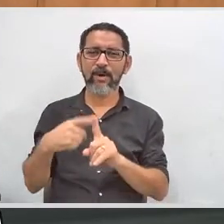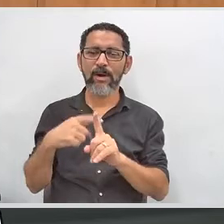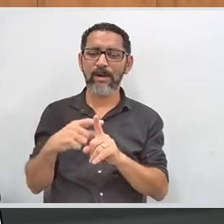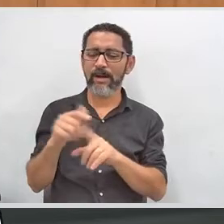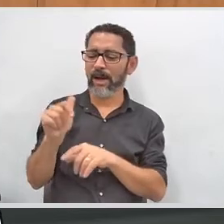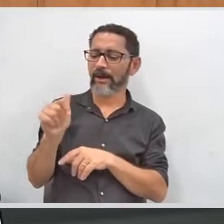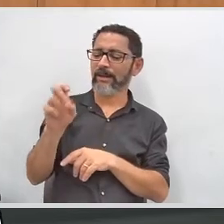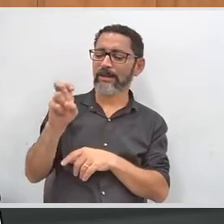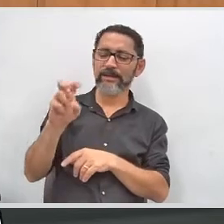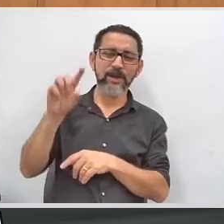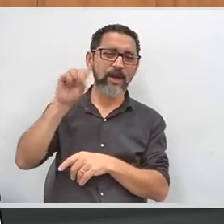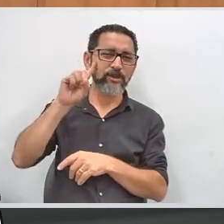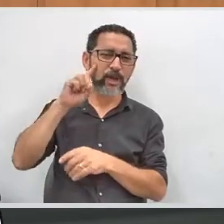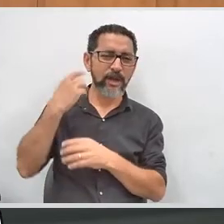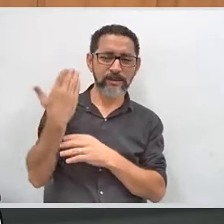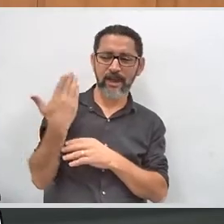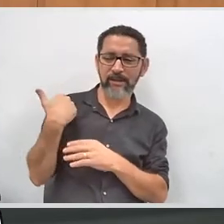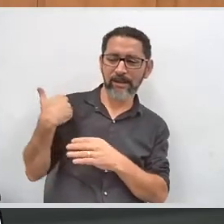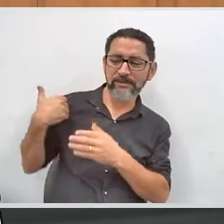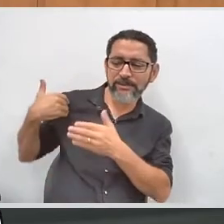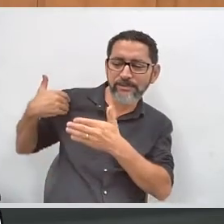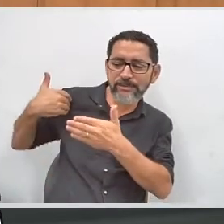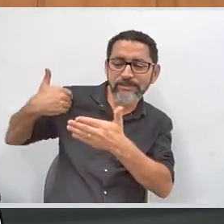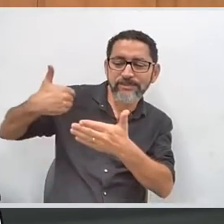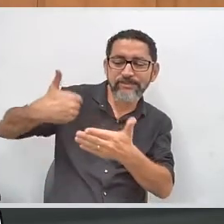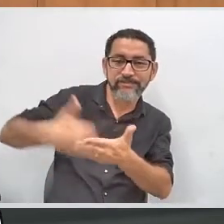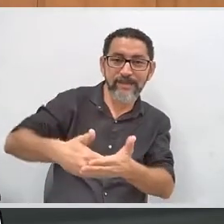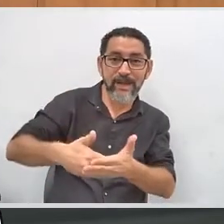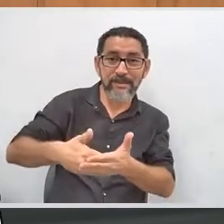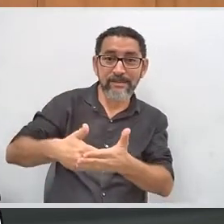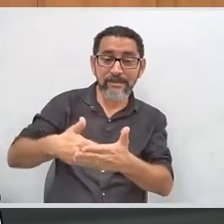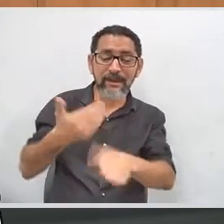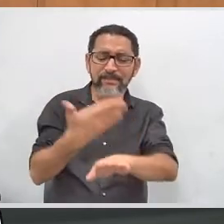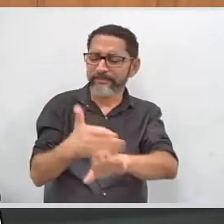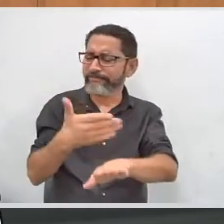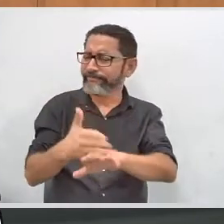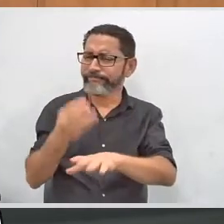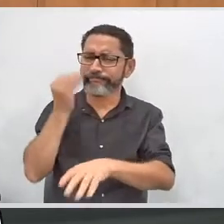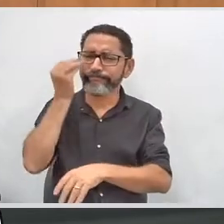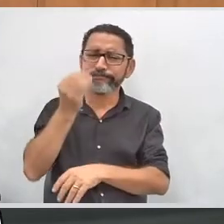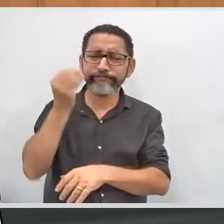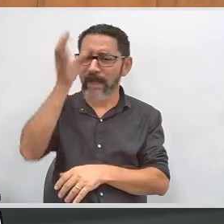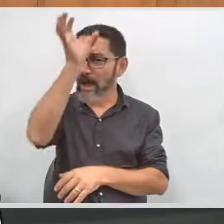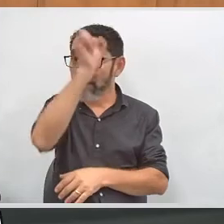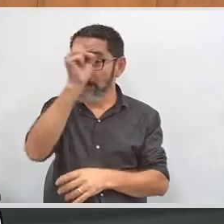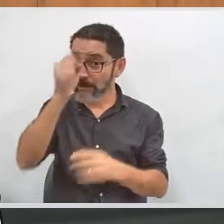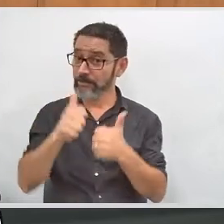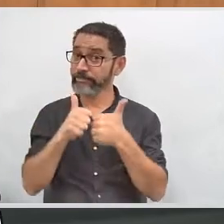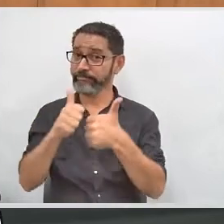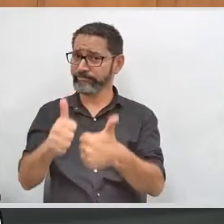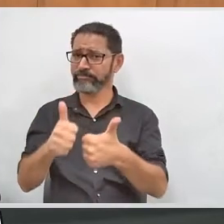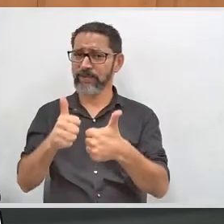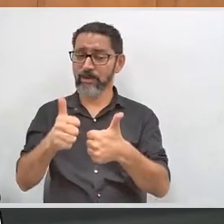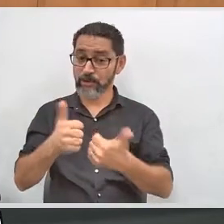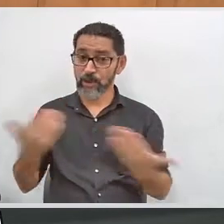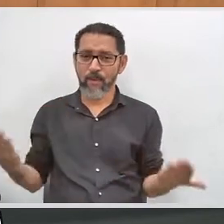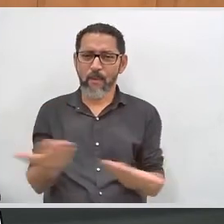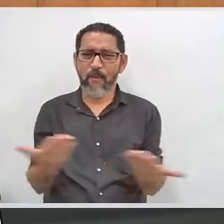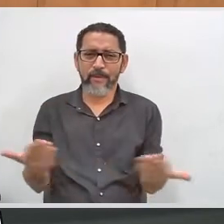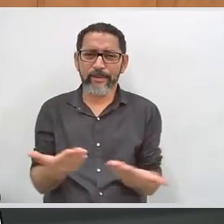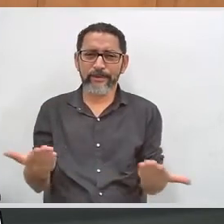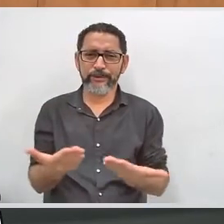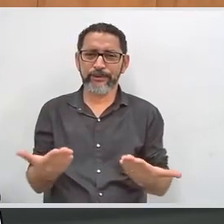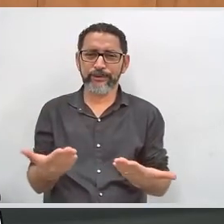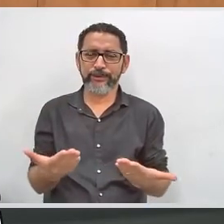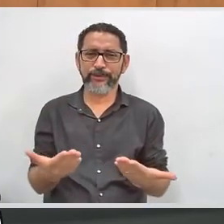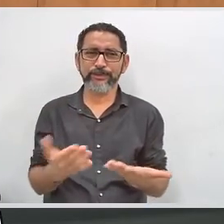na última quinzena, deputado, a gente já tem aqui feito um exercício de muito aprendizado. Excelente. Muito mesmo. Muito. E esse